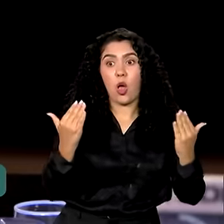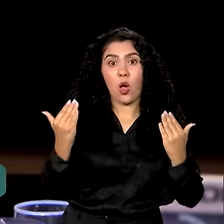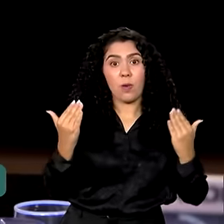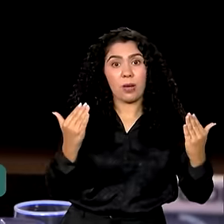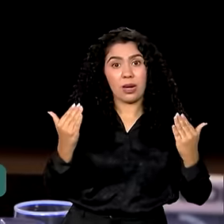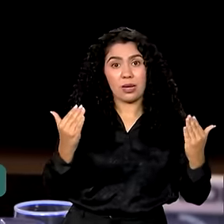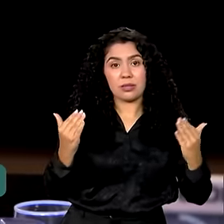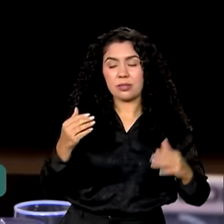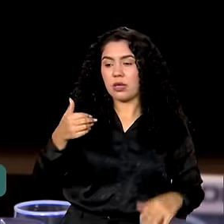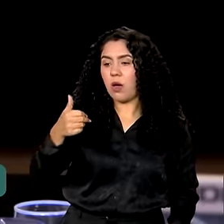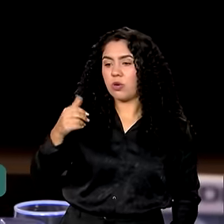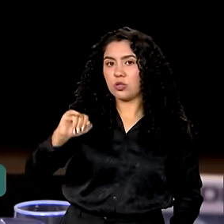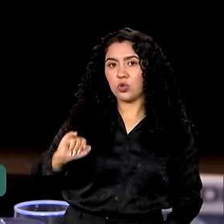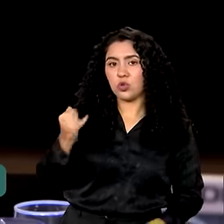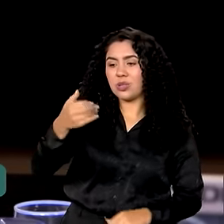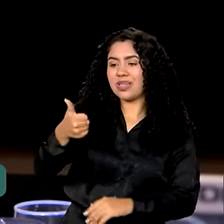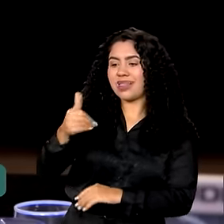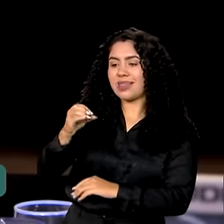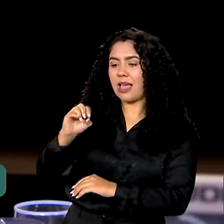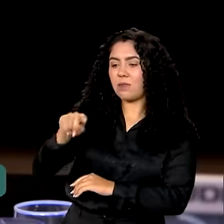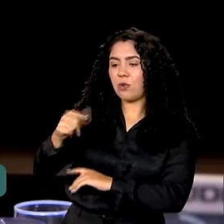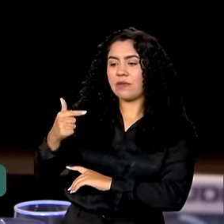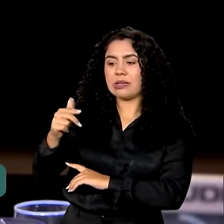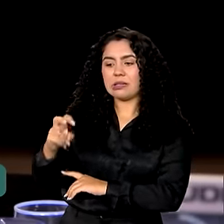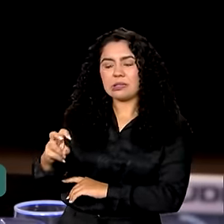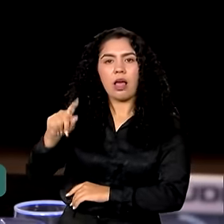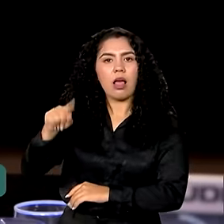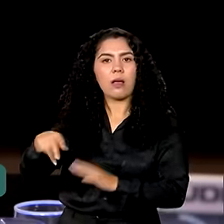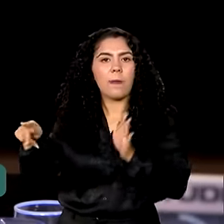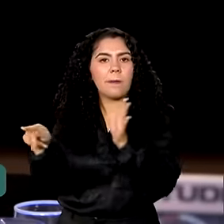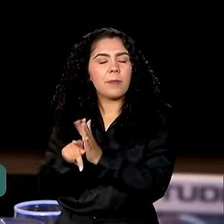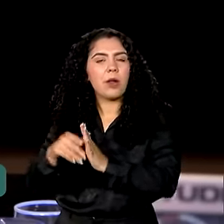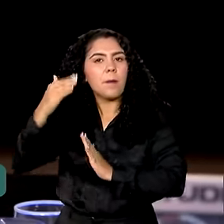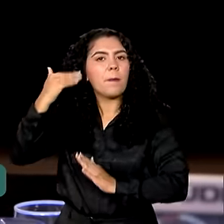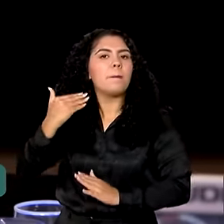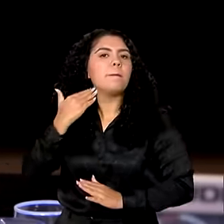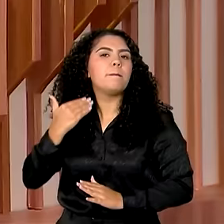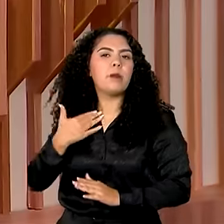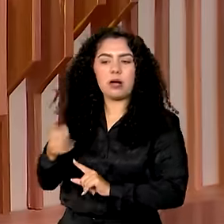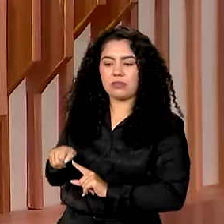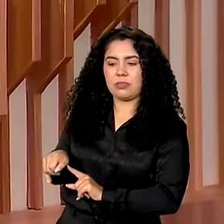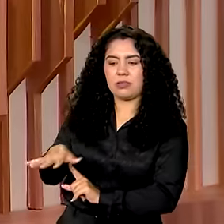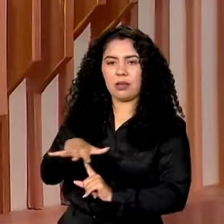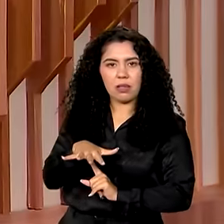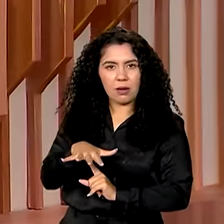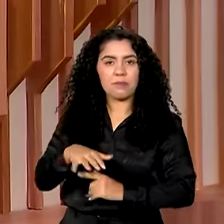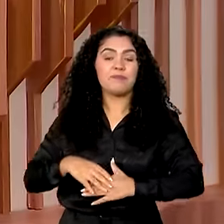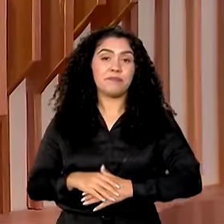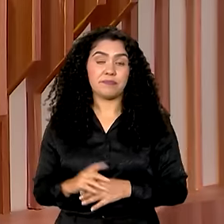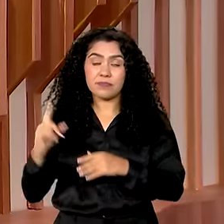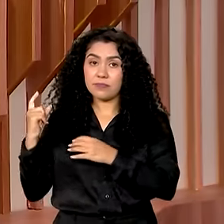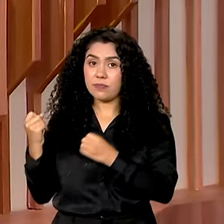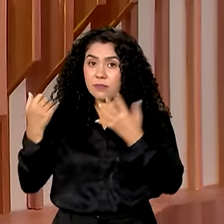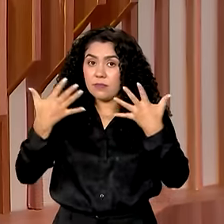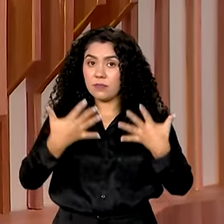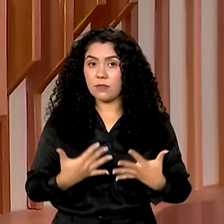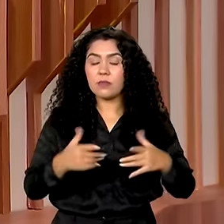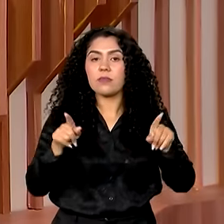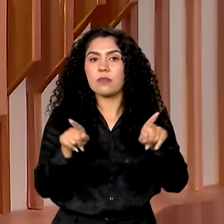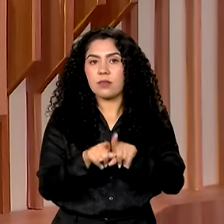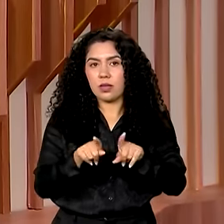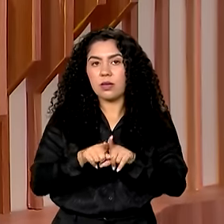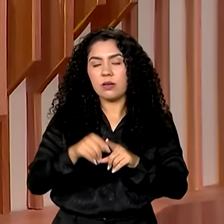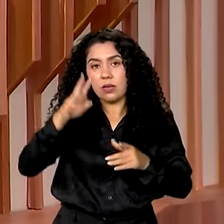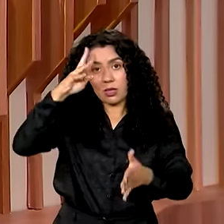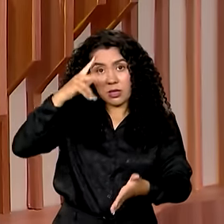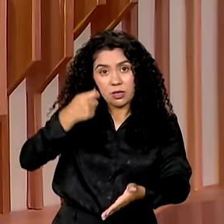10,25%, como está definido pelo Banco Central. O ministro também falou das medidas